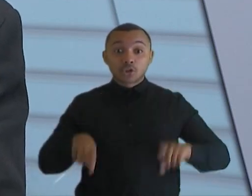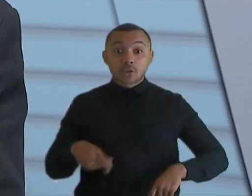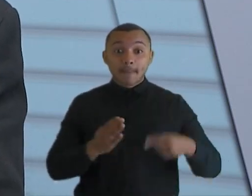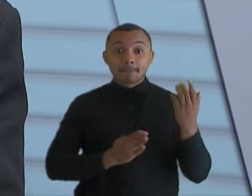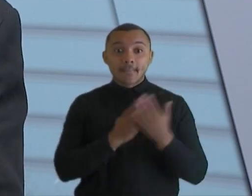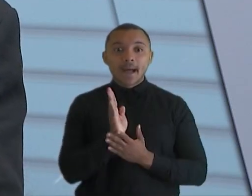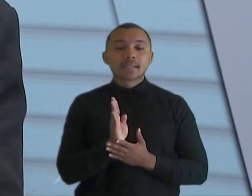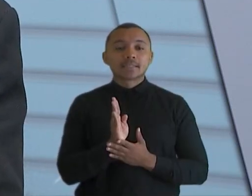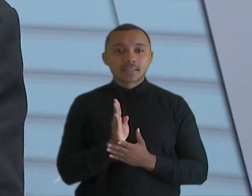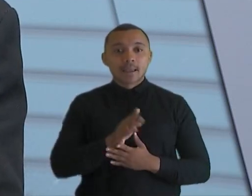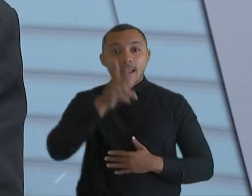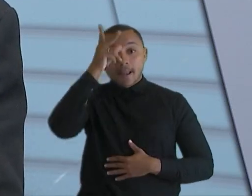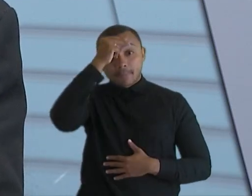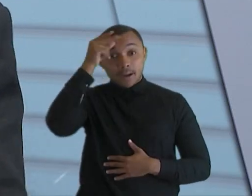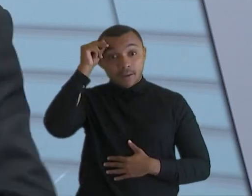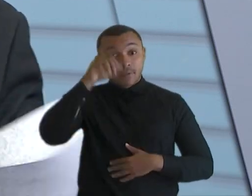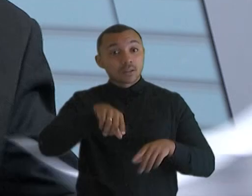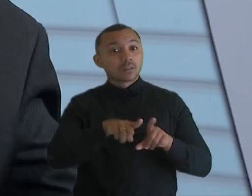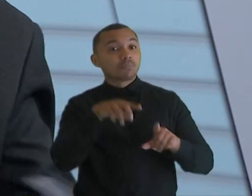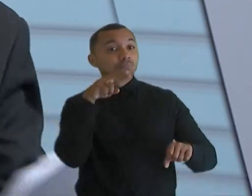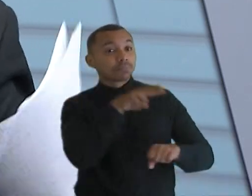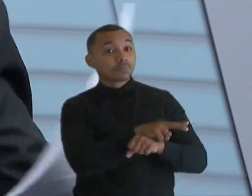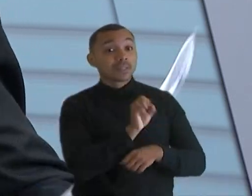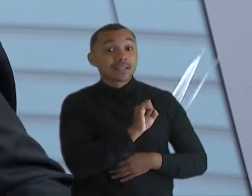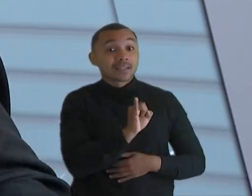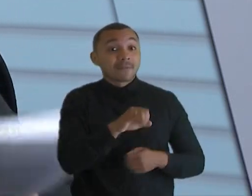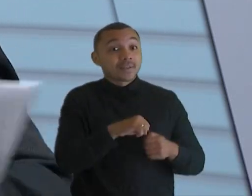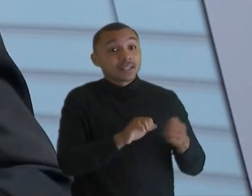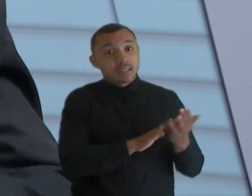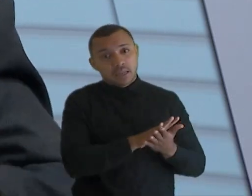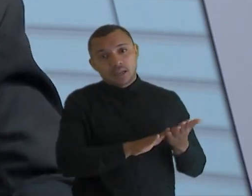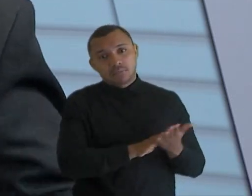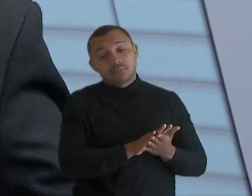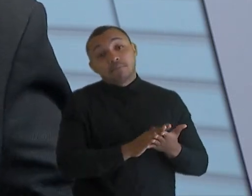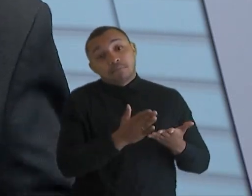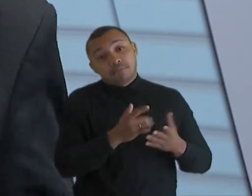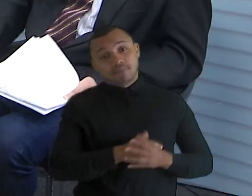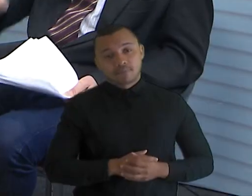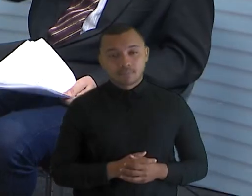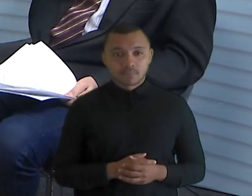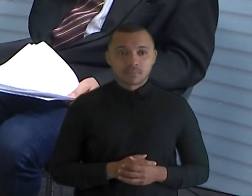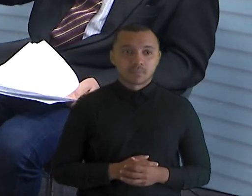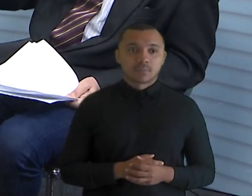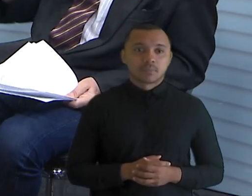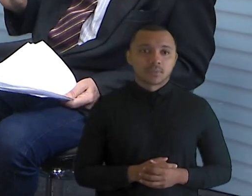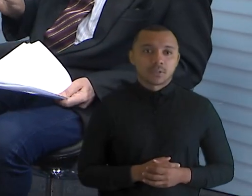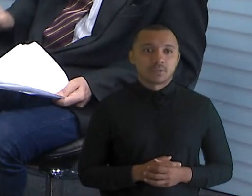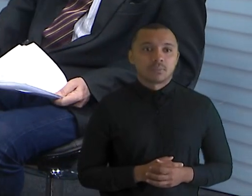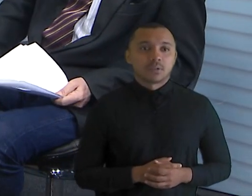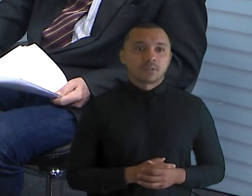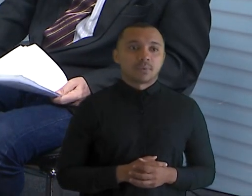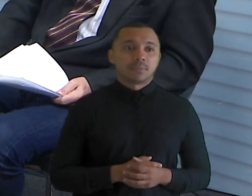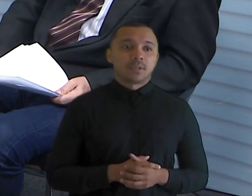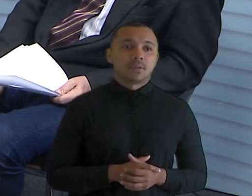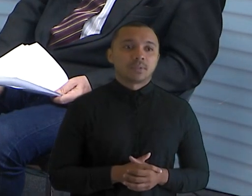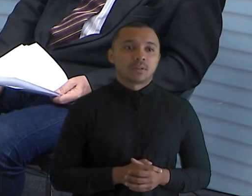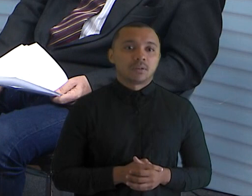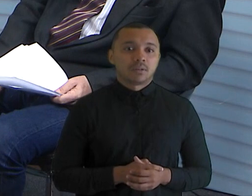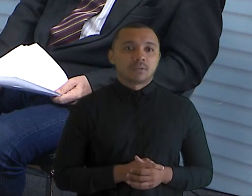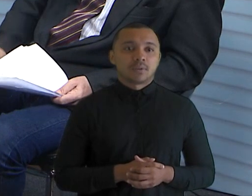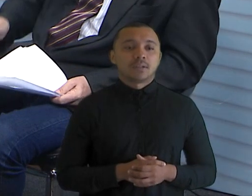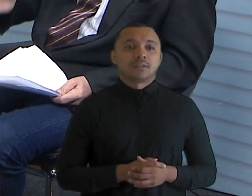prefeito e fiscalizar o prefeito. Se as câmaras não fazem, é outra história, mas tem papel funcional das câmaras municipais.